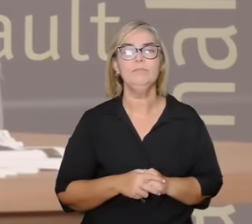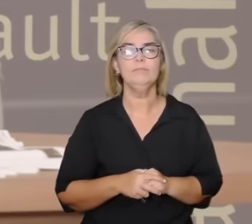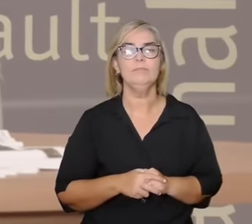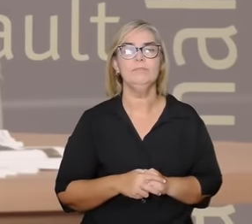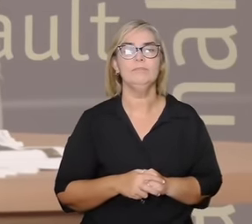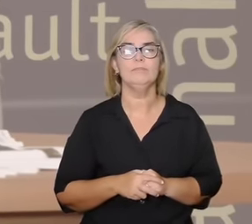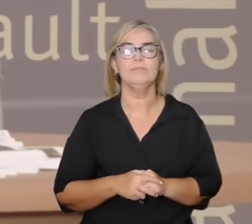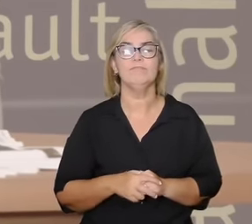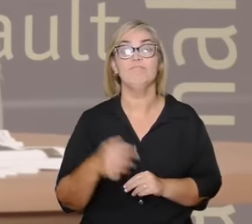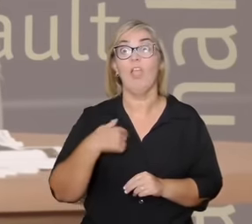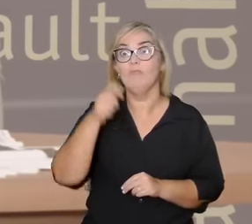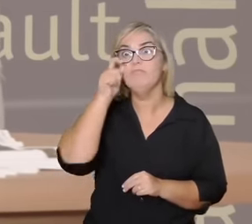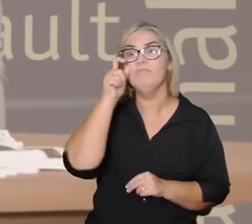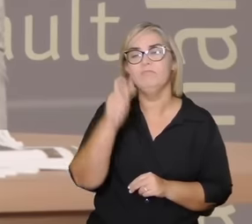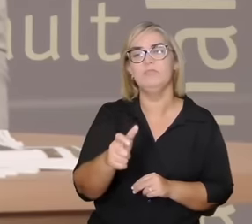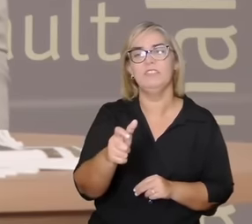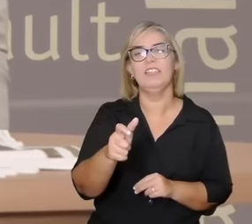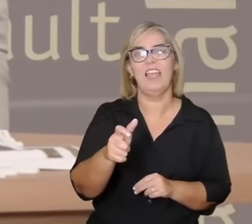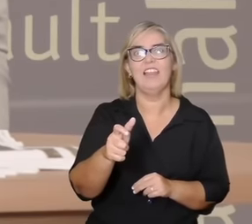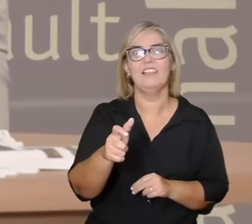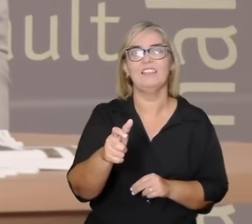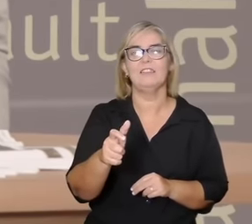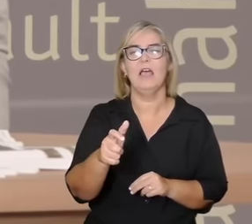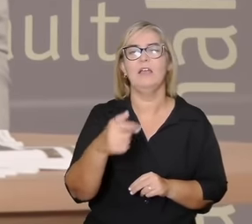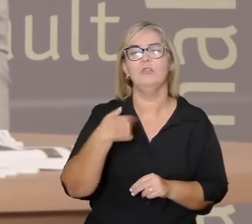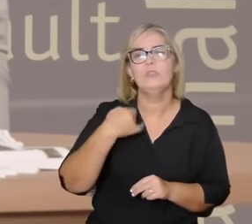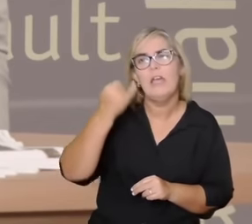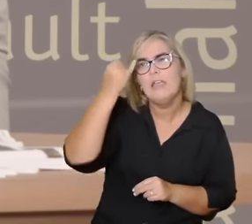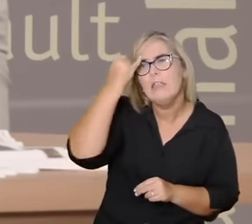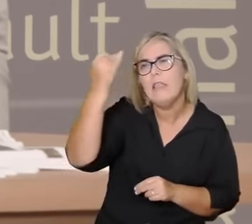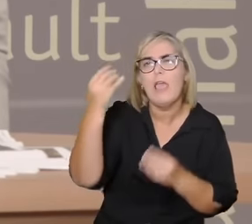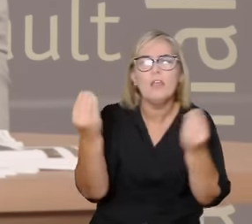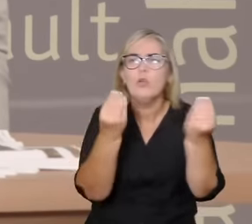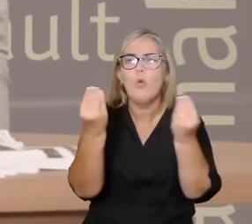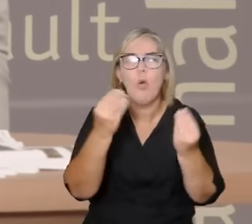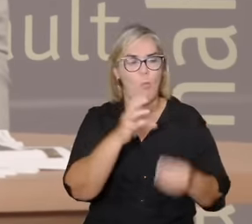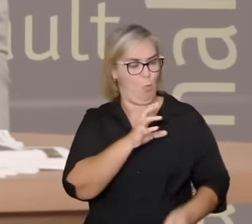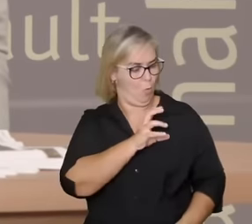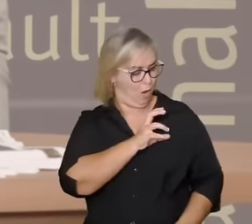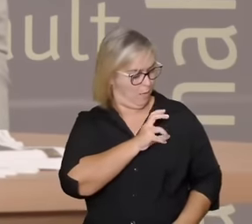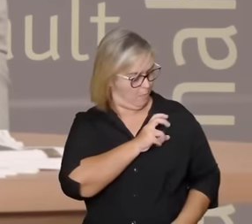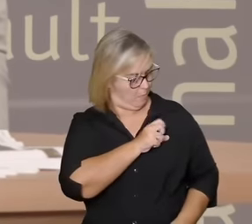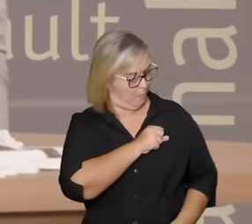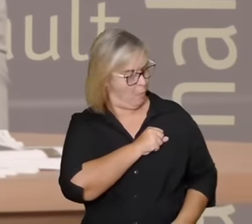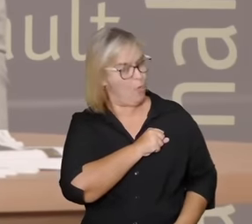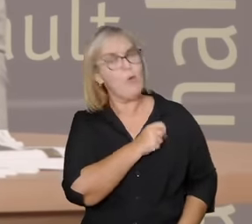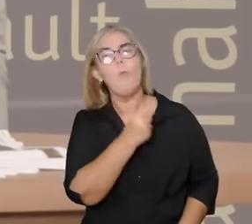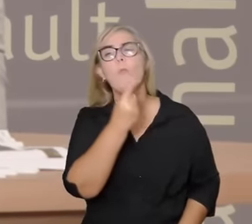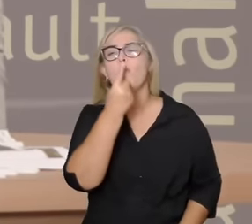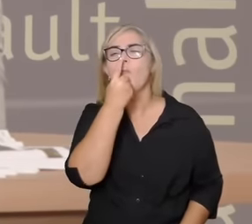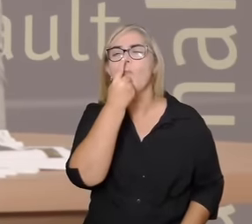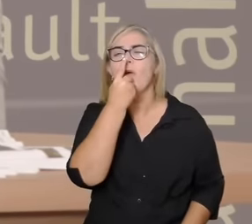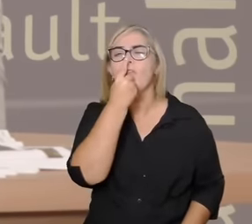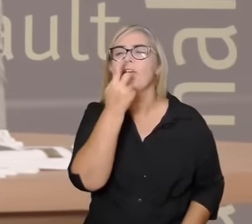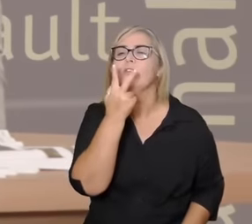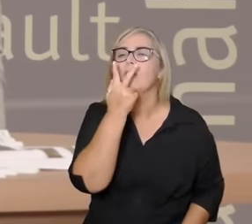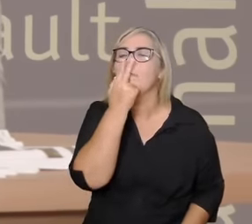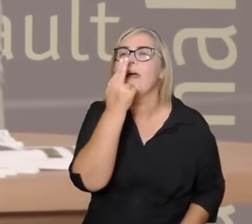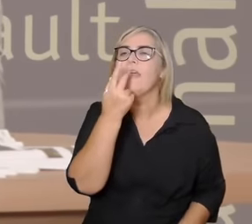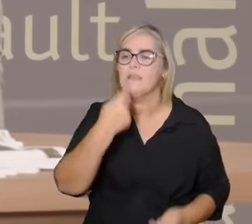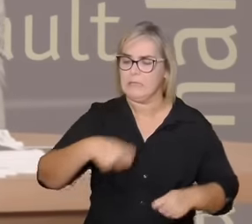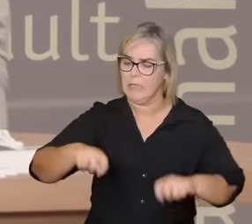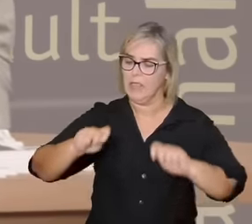estou muito interessado na ideia do amor como um afeto catalisador de bem estar